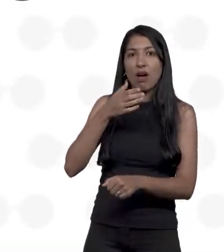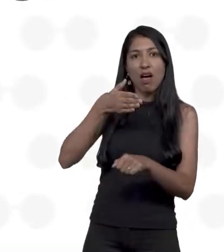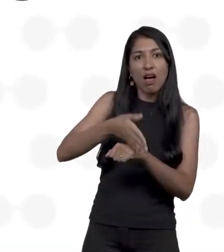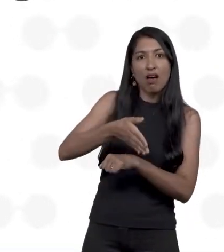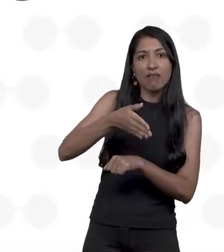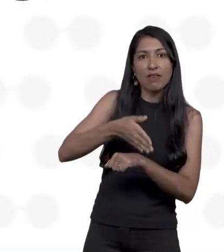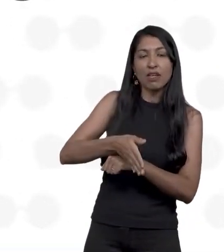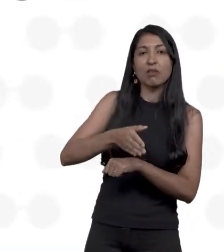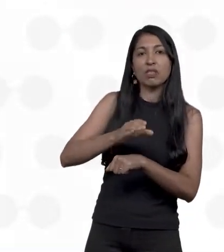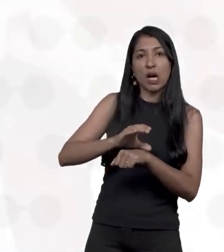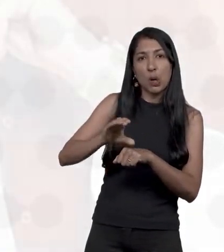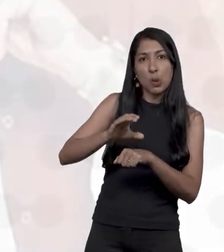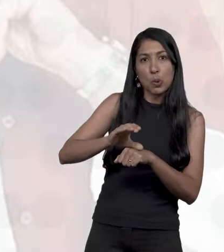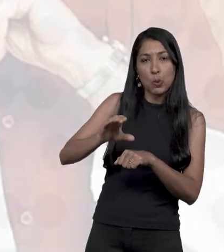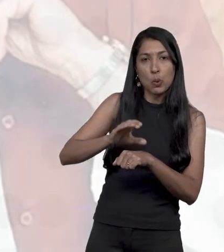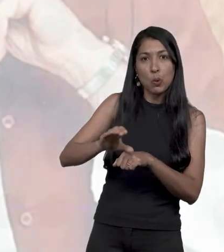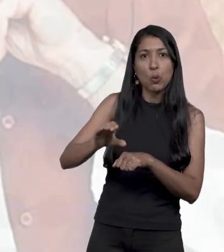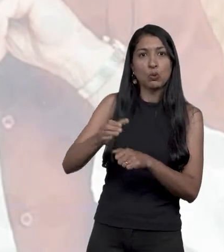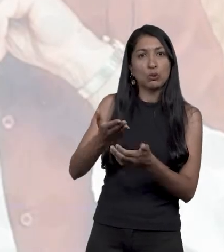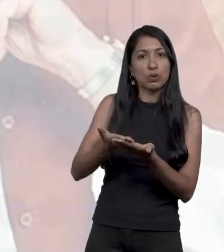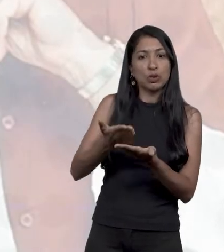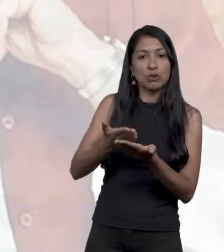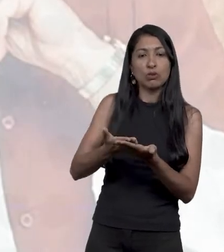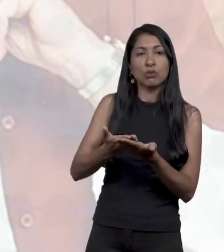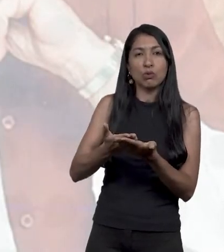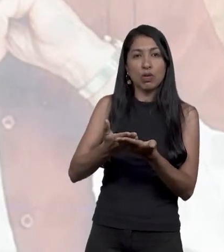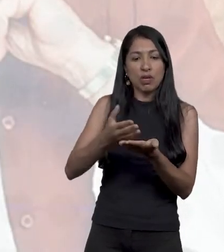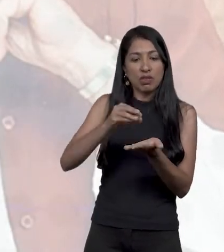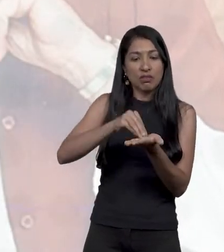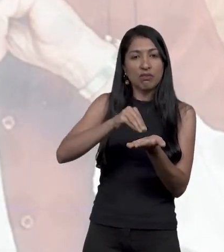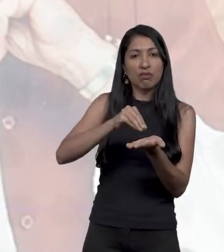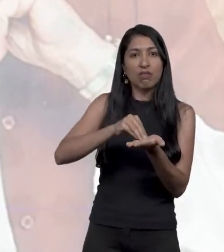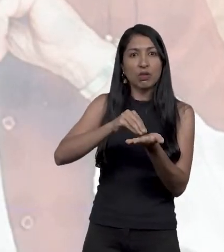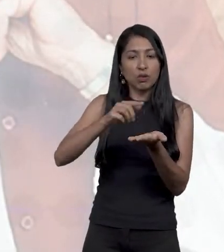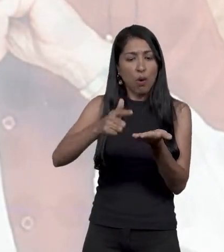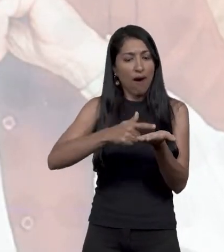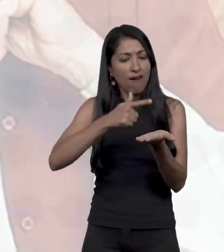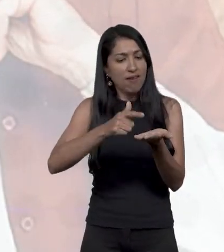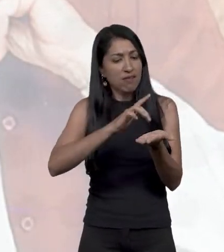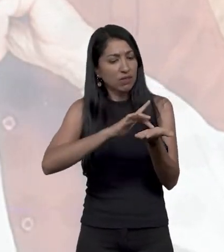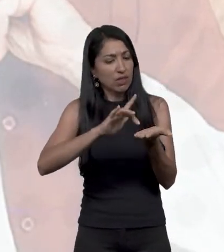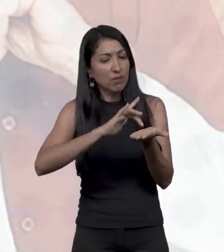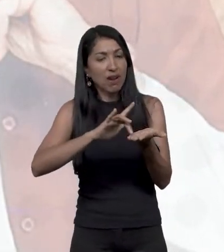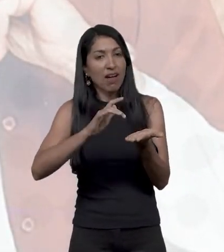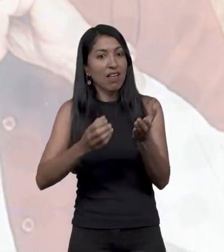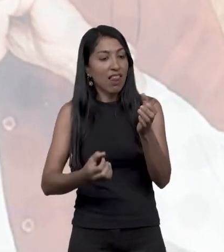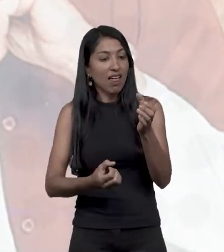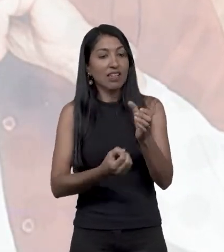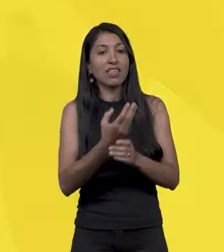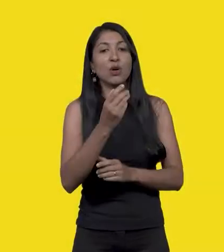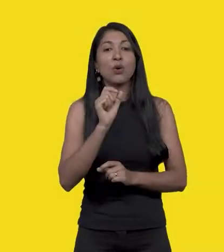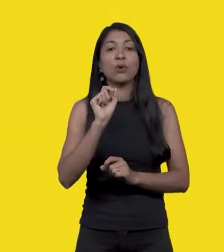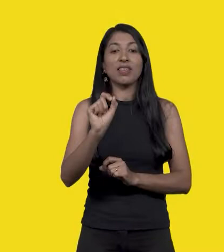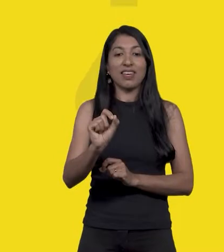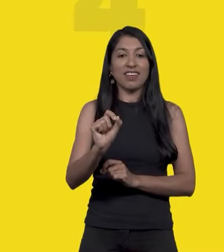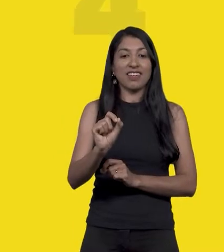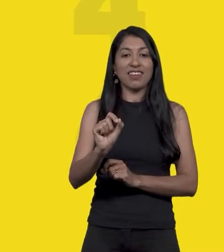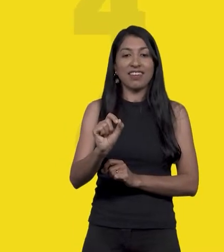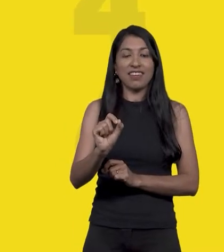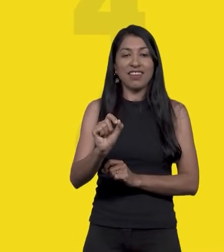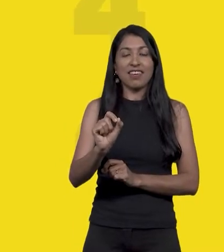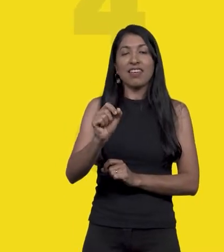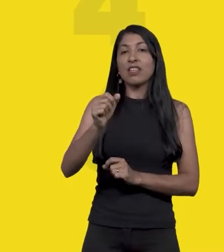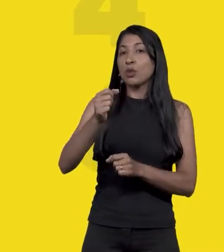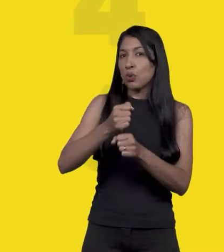curso regular e percebendo a carência de livros em Braille no Brasil, criou uma fundação em